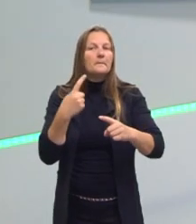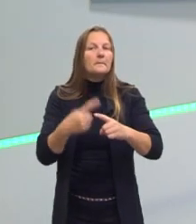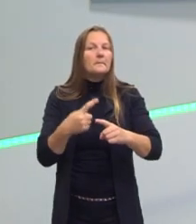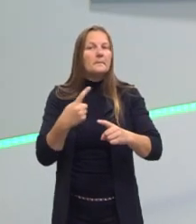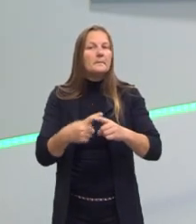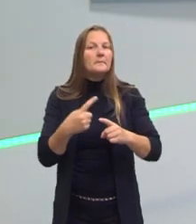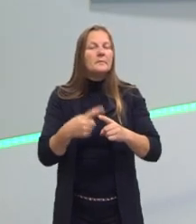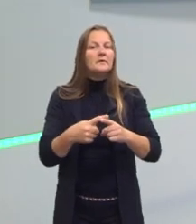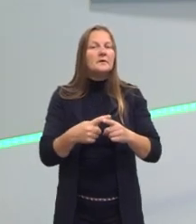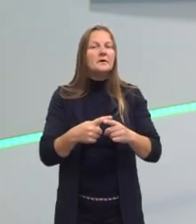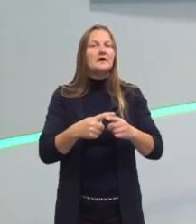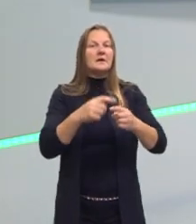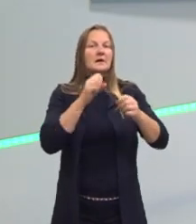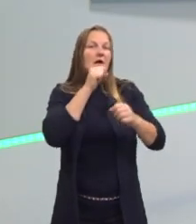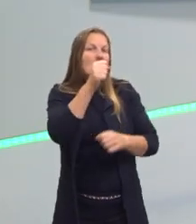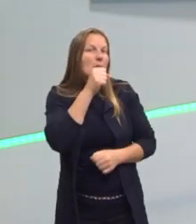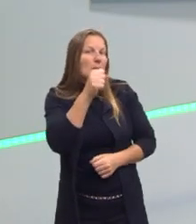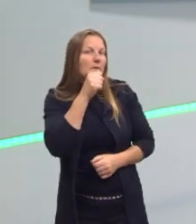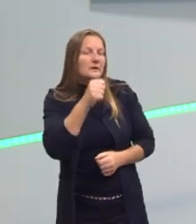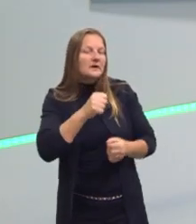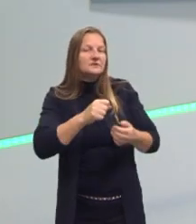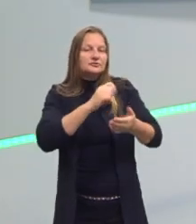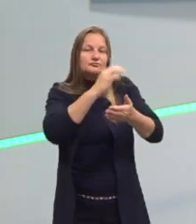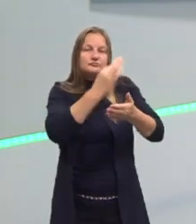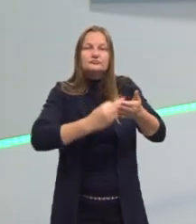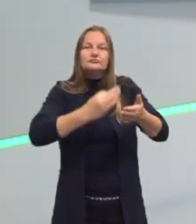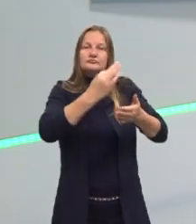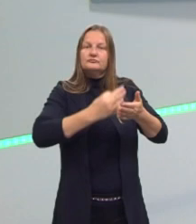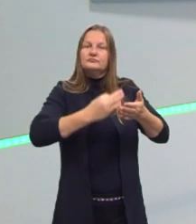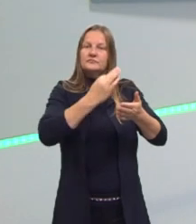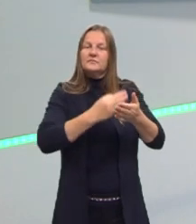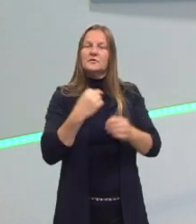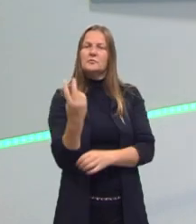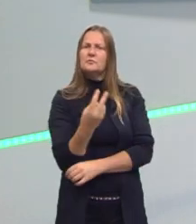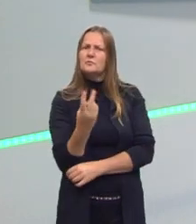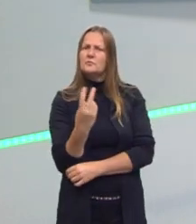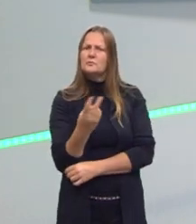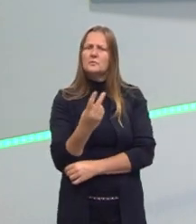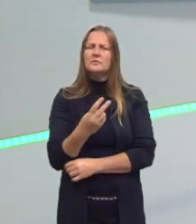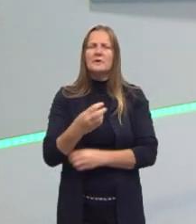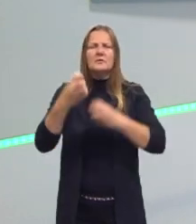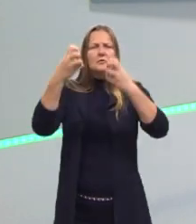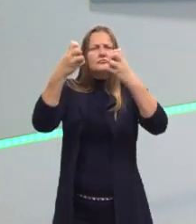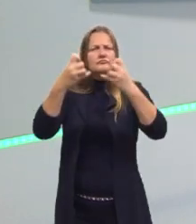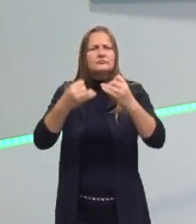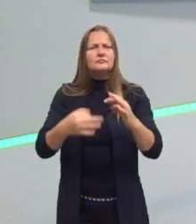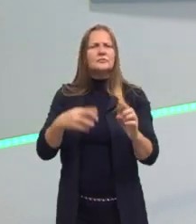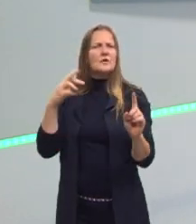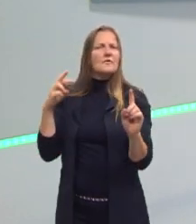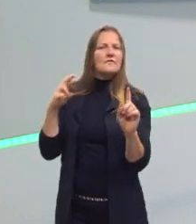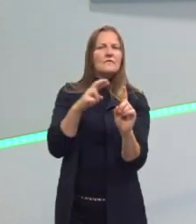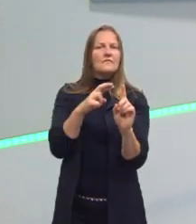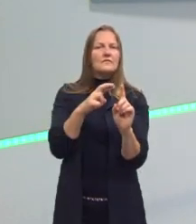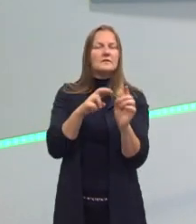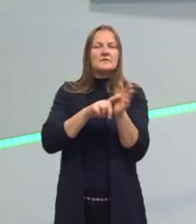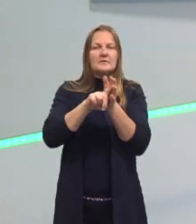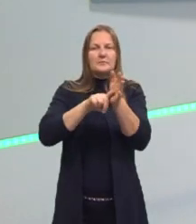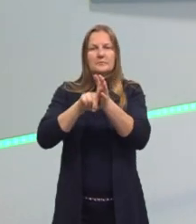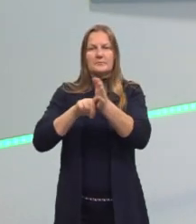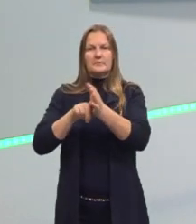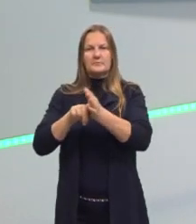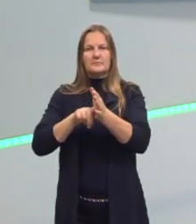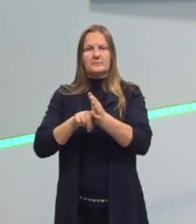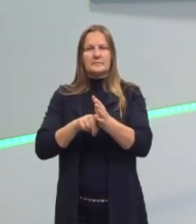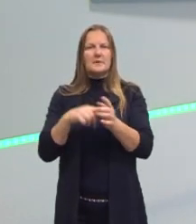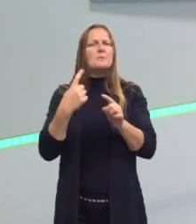nesta reportagem é buscado a referência a essa pesquisa? Por que